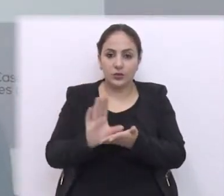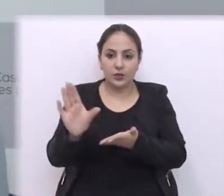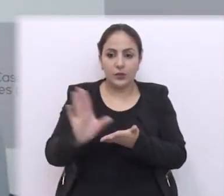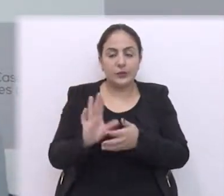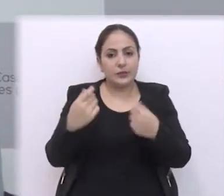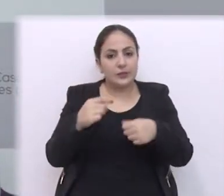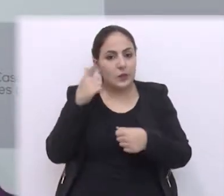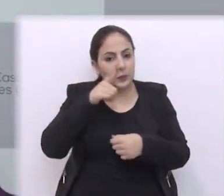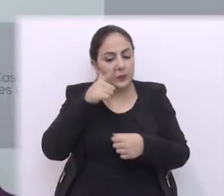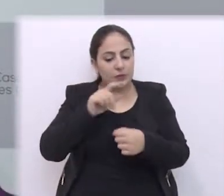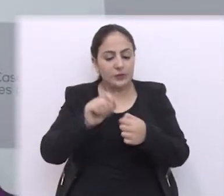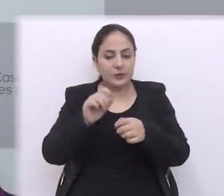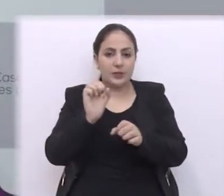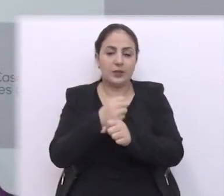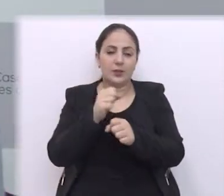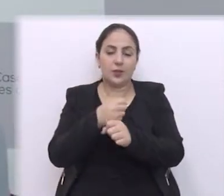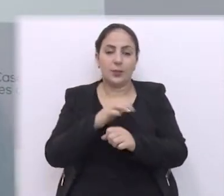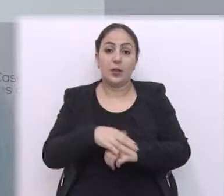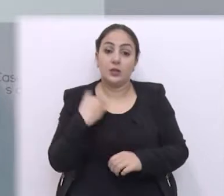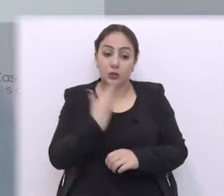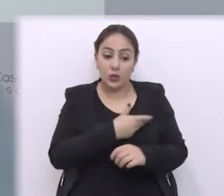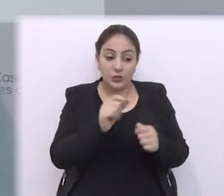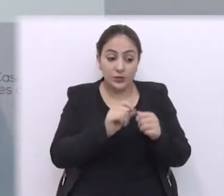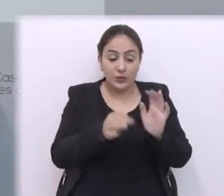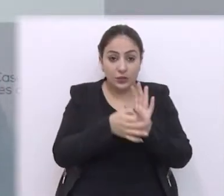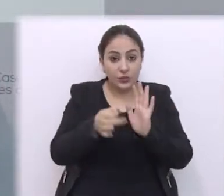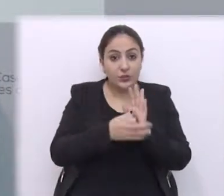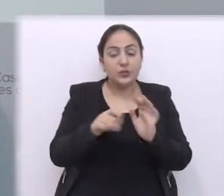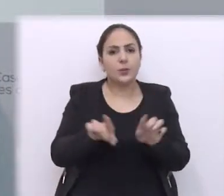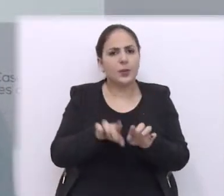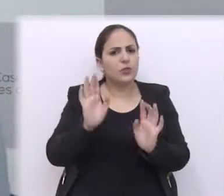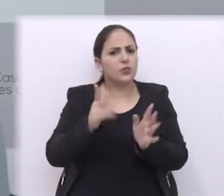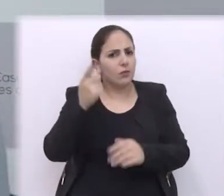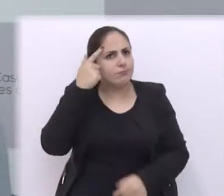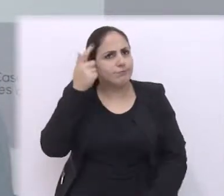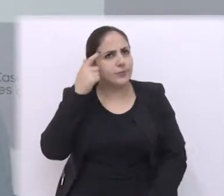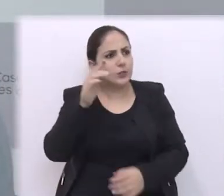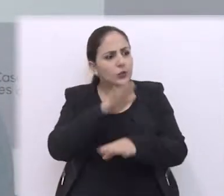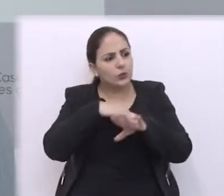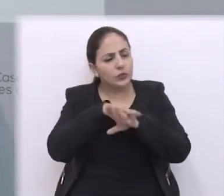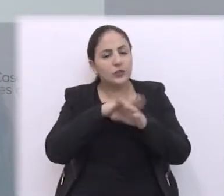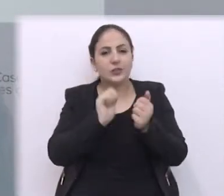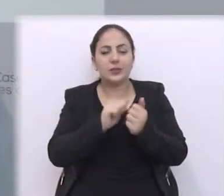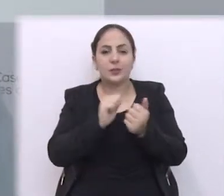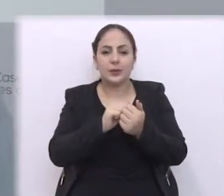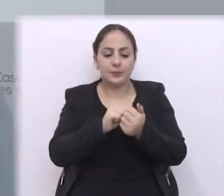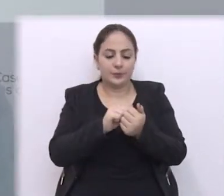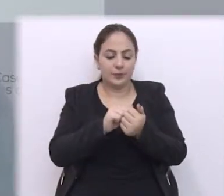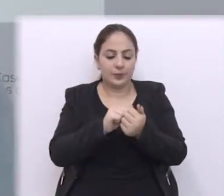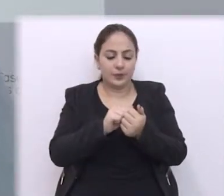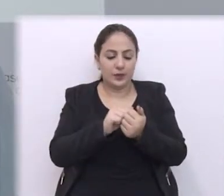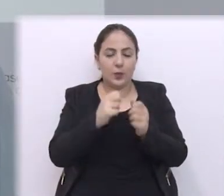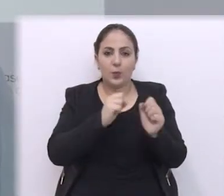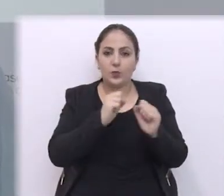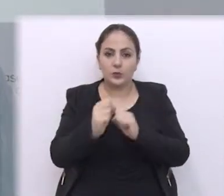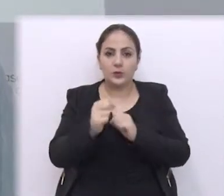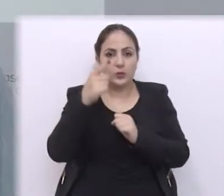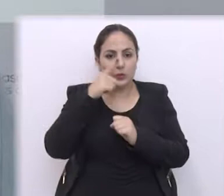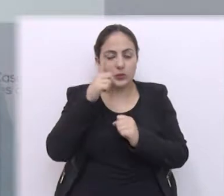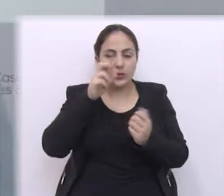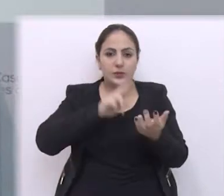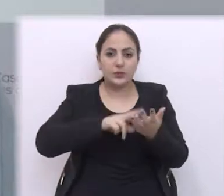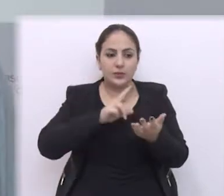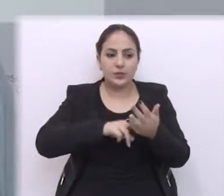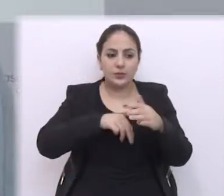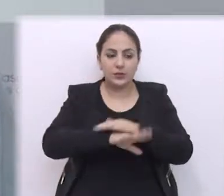recursos necessários para fazer a obra. Então nós estamos fazendo a indicação e também já estamos dialogando tanto com a